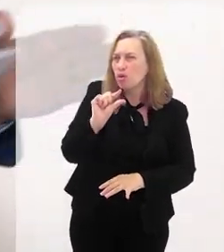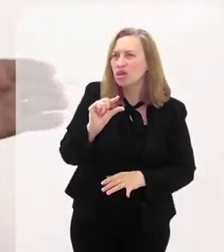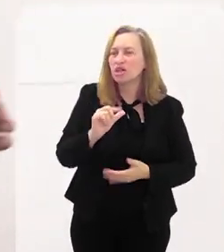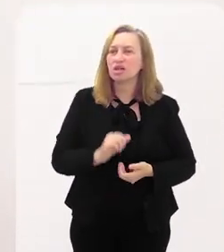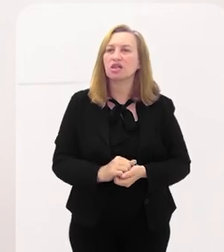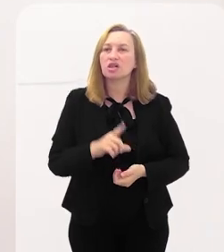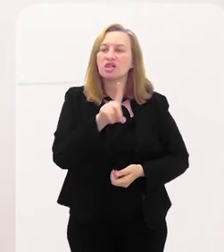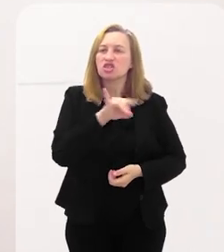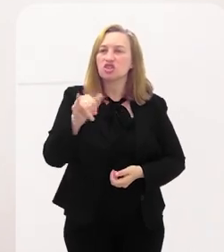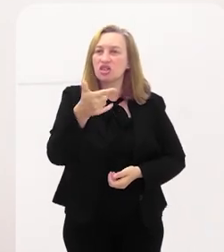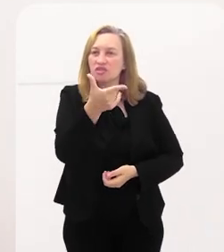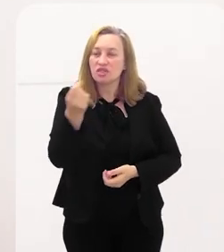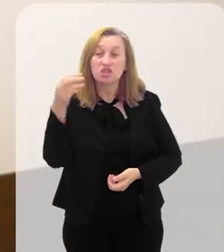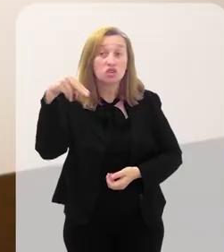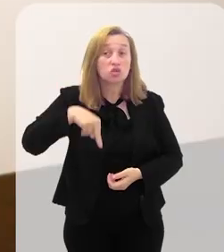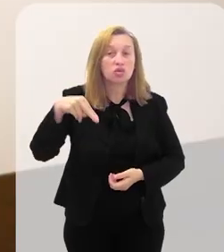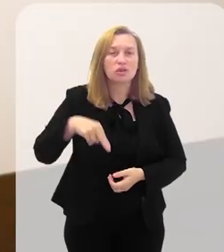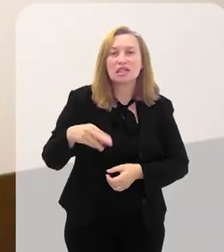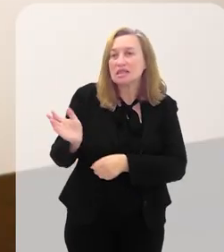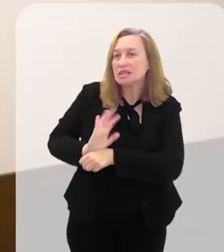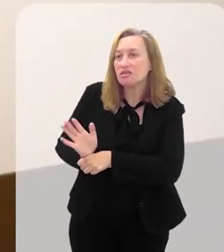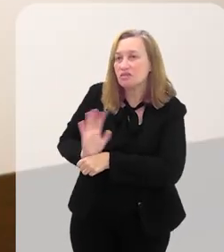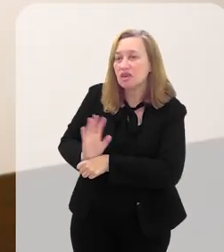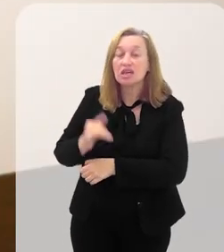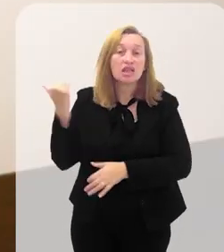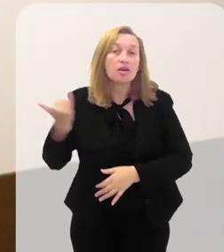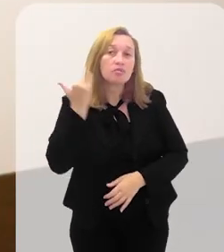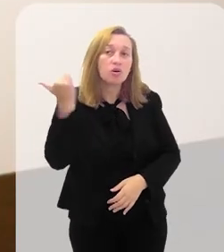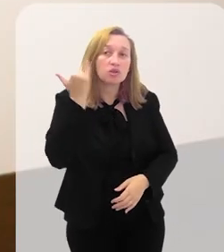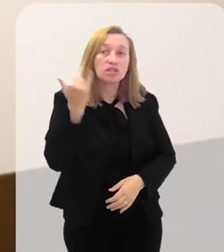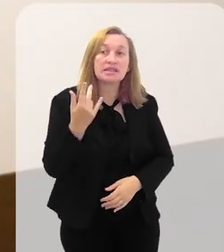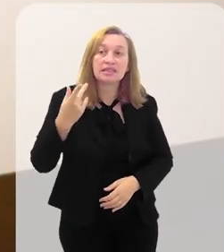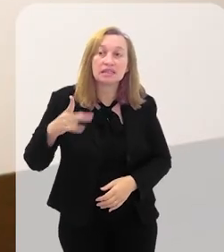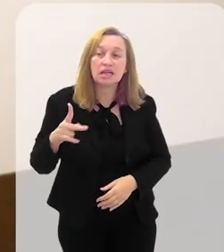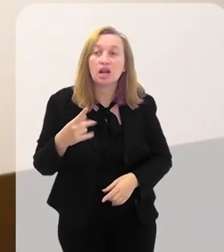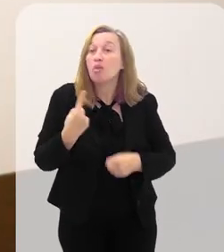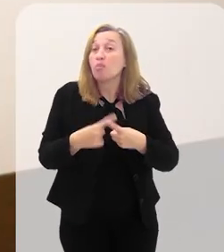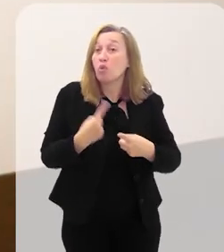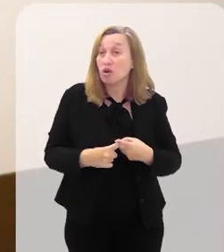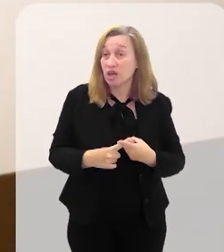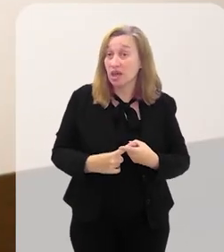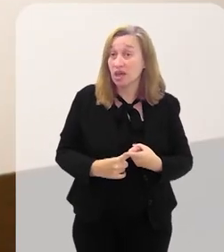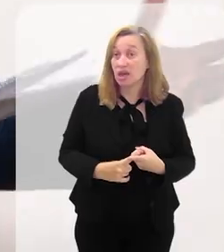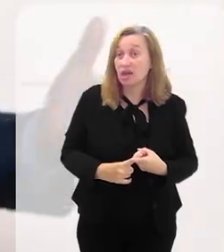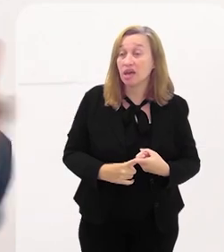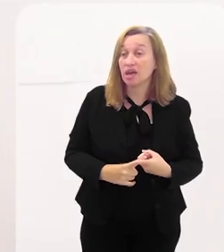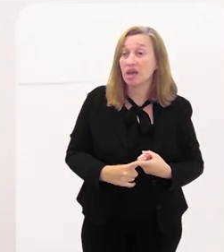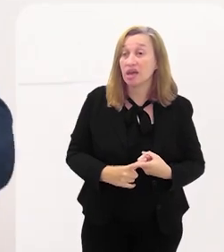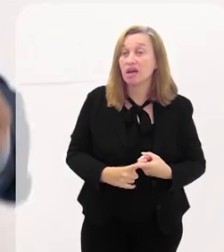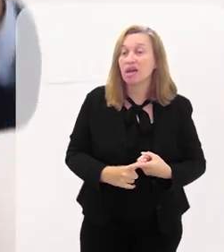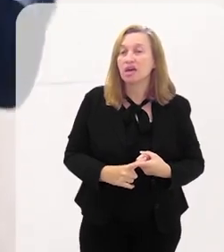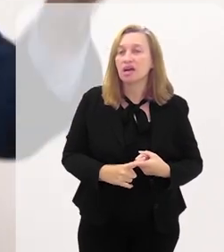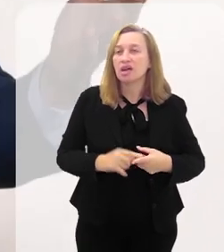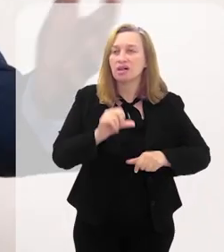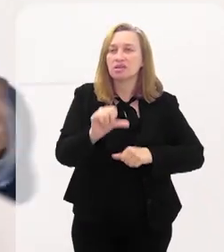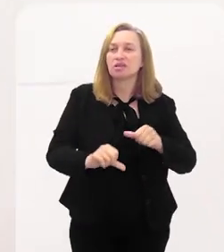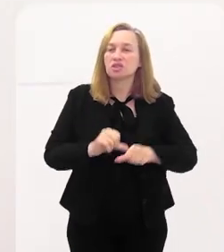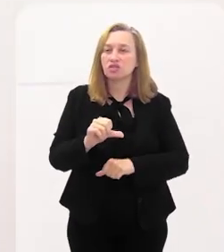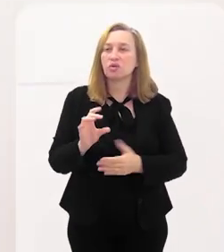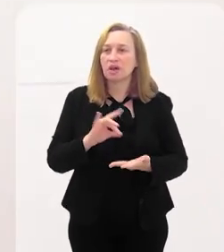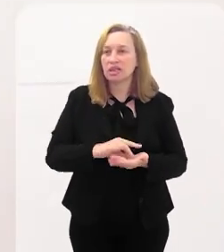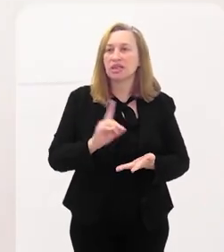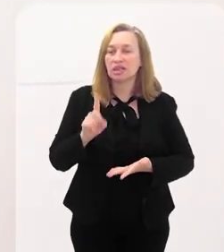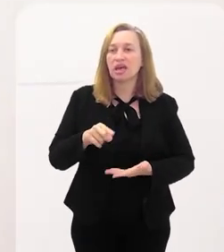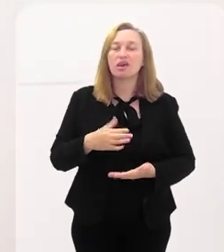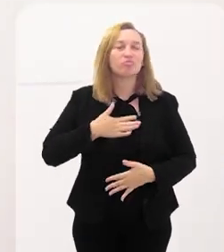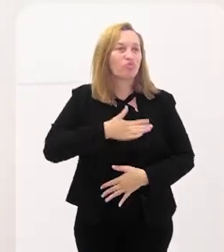sobre esse lançamento no dia 20 de novembro, desse filme, da importância dele, porque é isso que transforma a